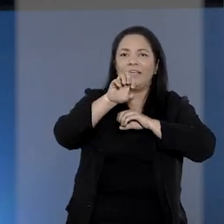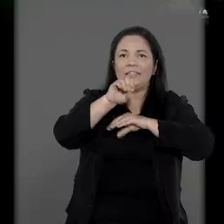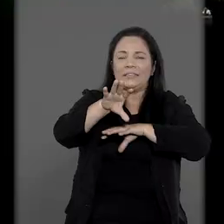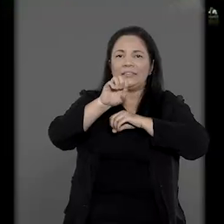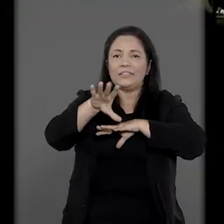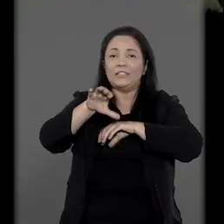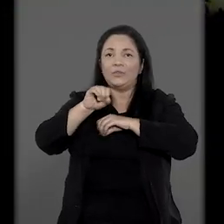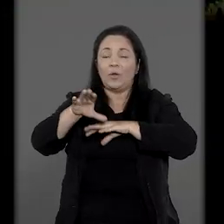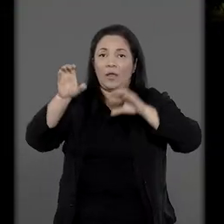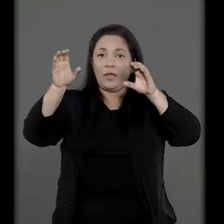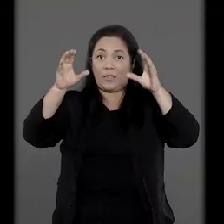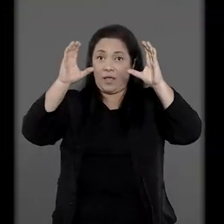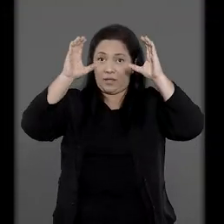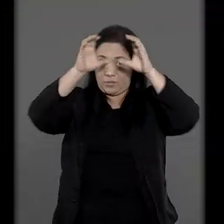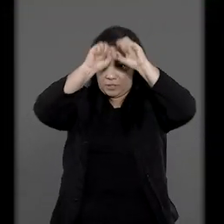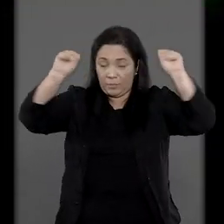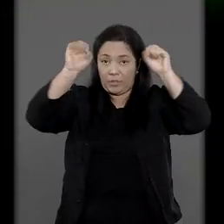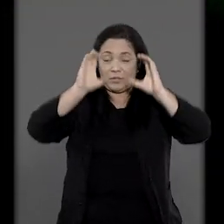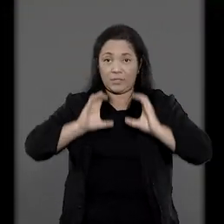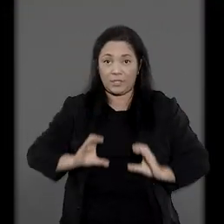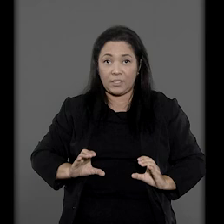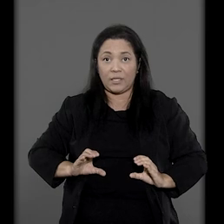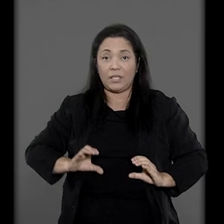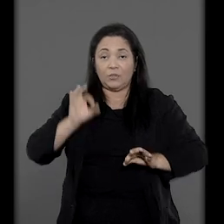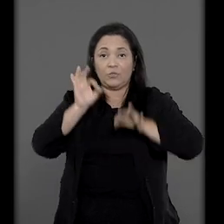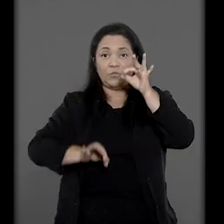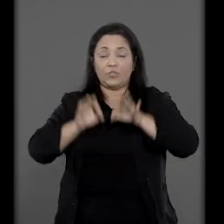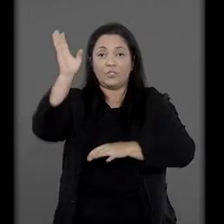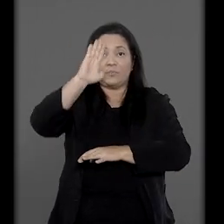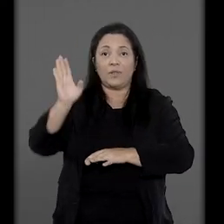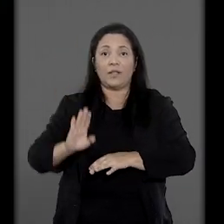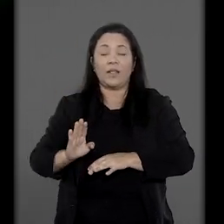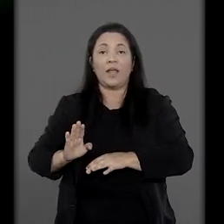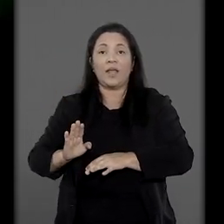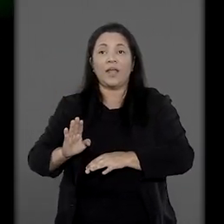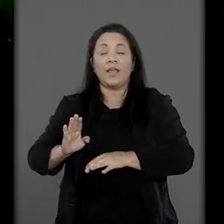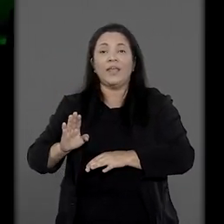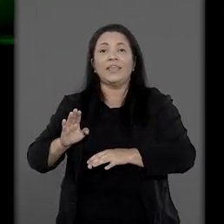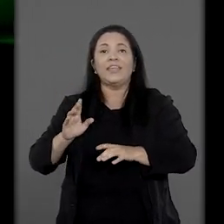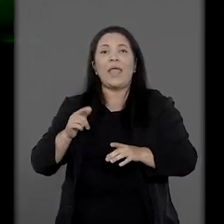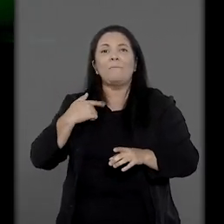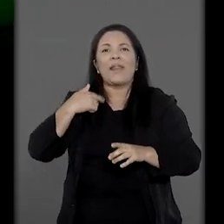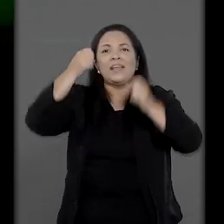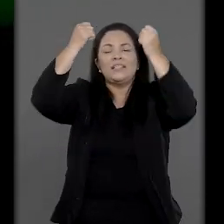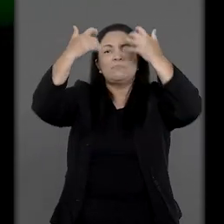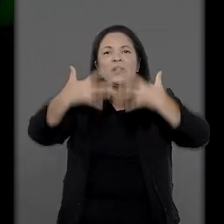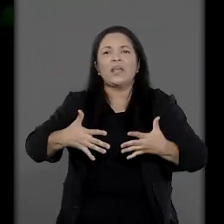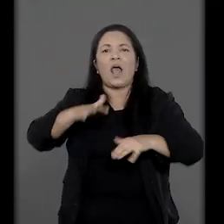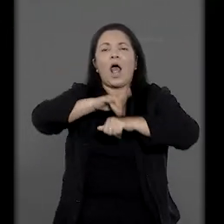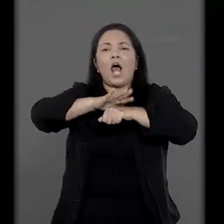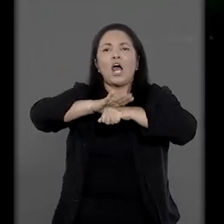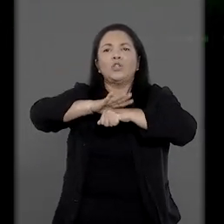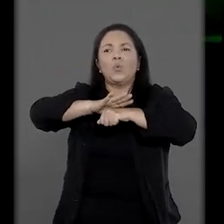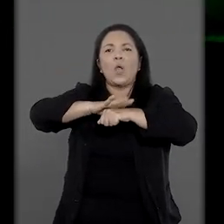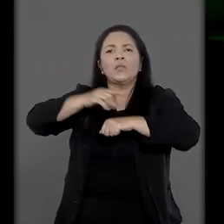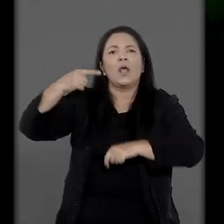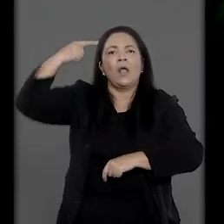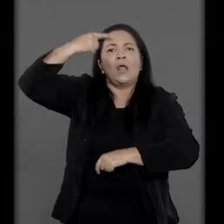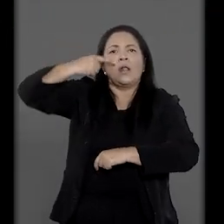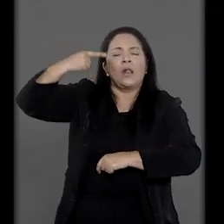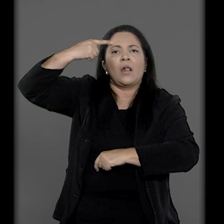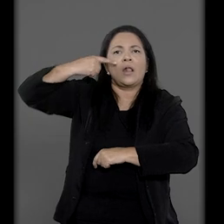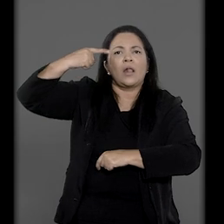Cidadania e do Judiciário Brasileiro dentro da campanha 24 Horas pelo Glaucoma, criada pelo Conselho